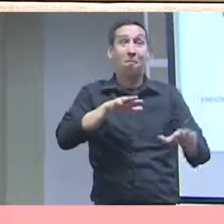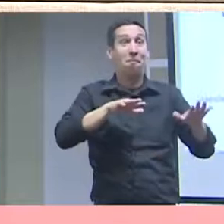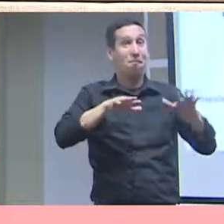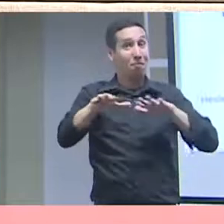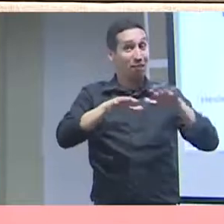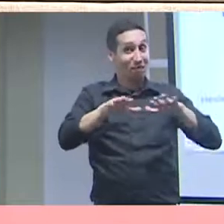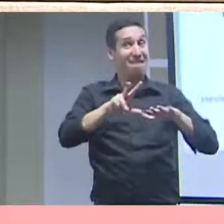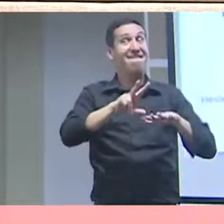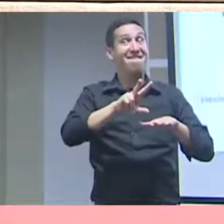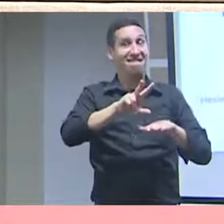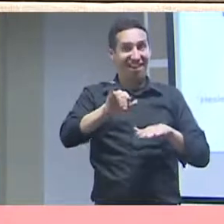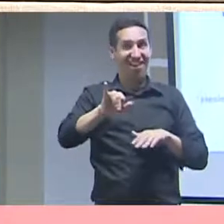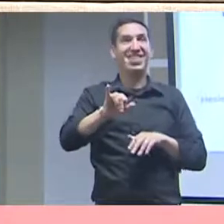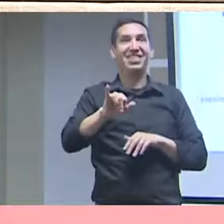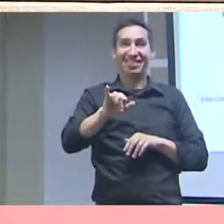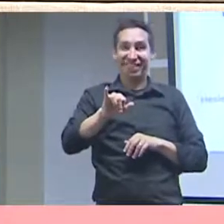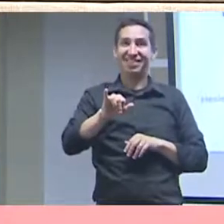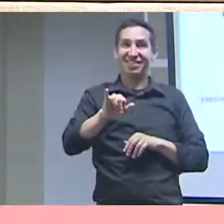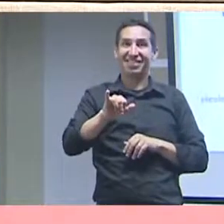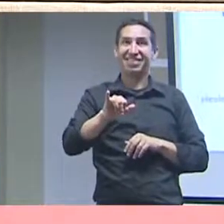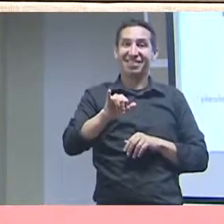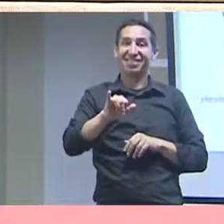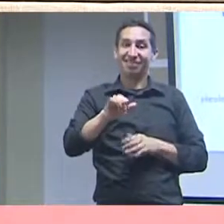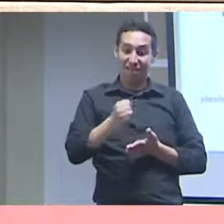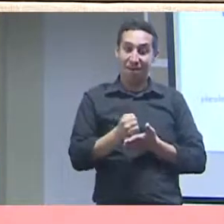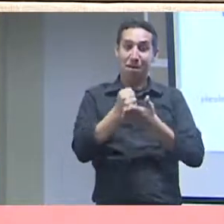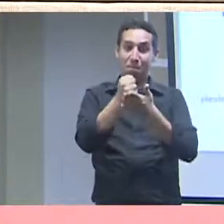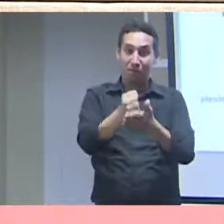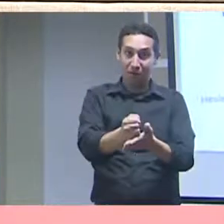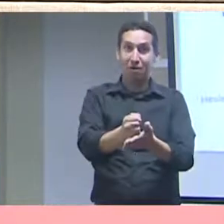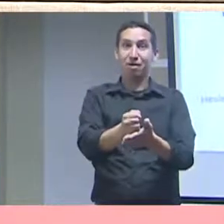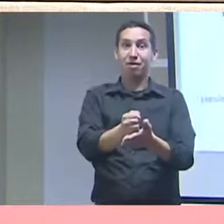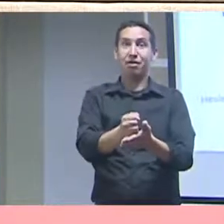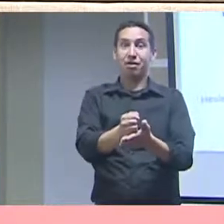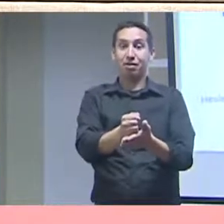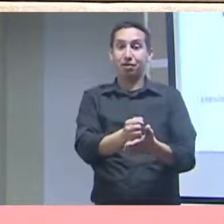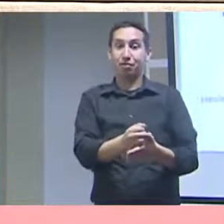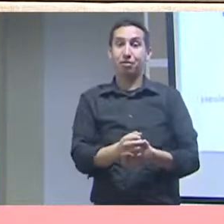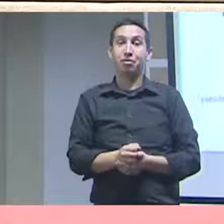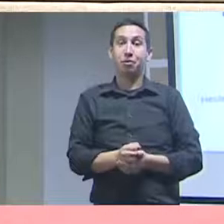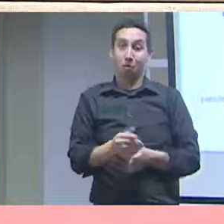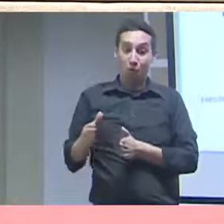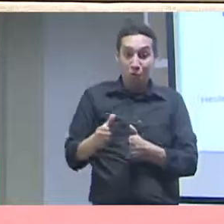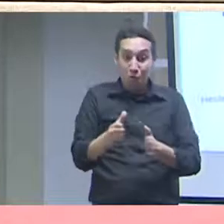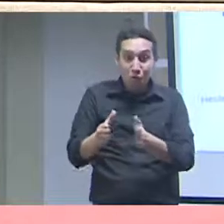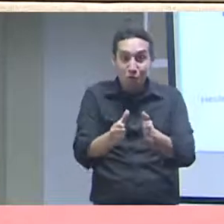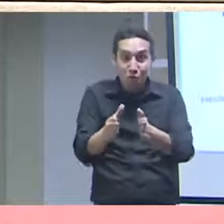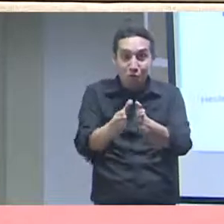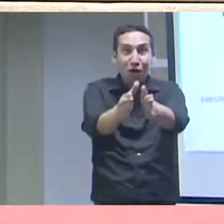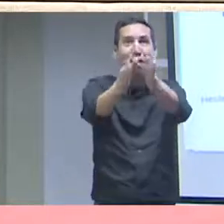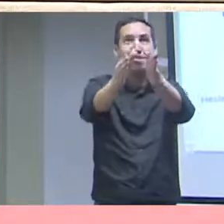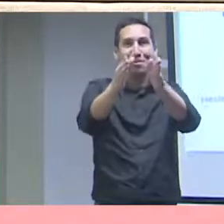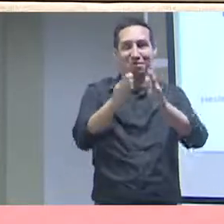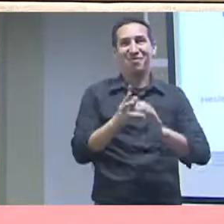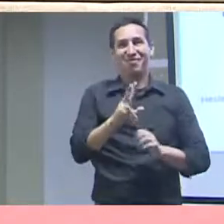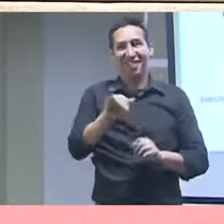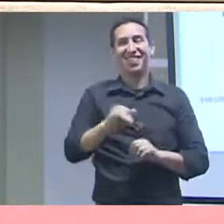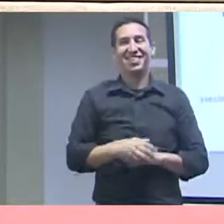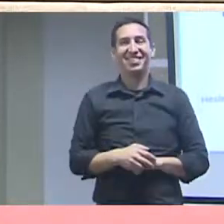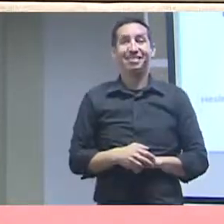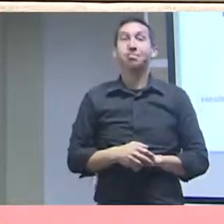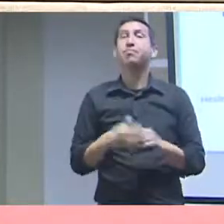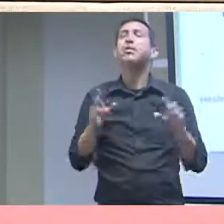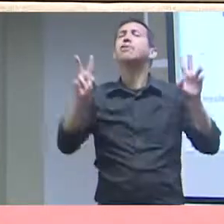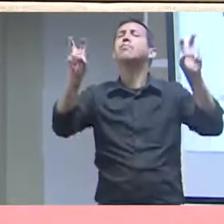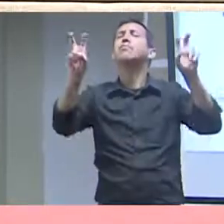um movimento que vai nos levar para esse caminho de não sem retorno. Então, a gente vai trabalhar a